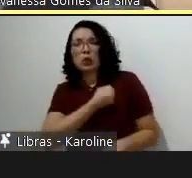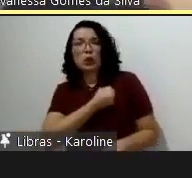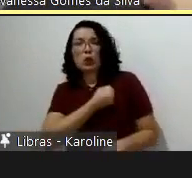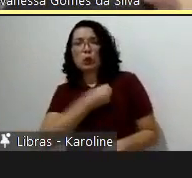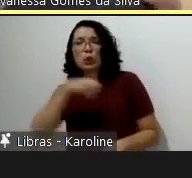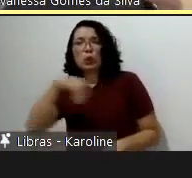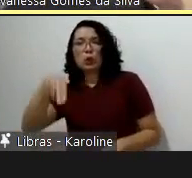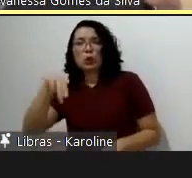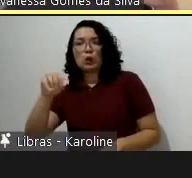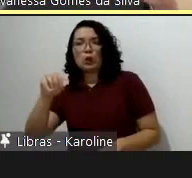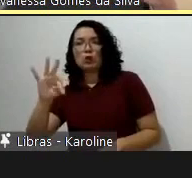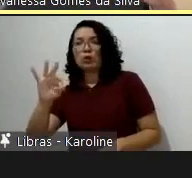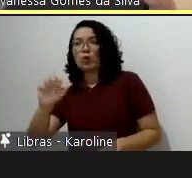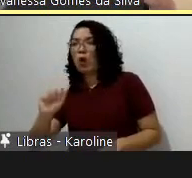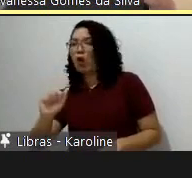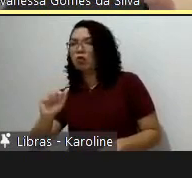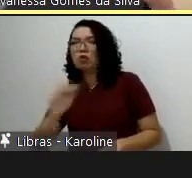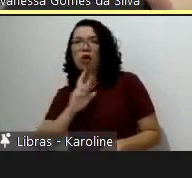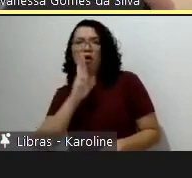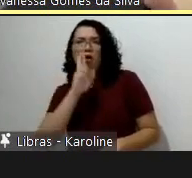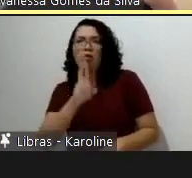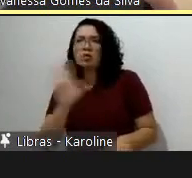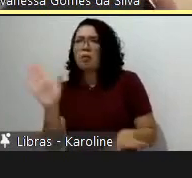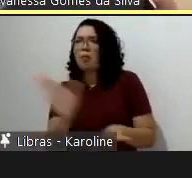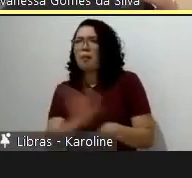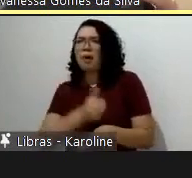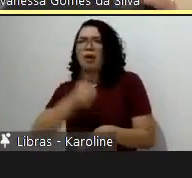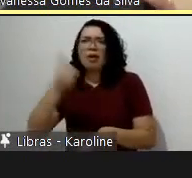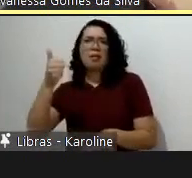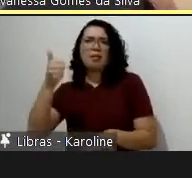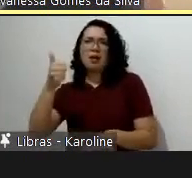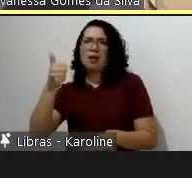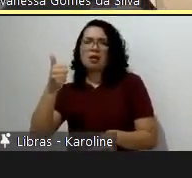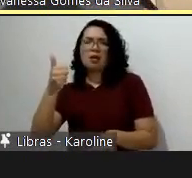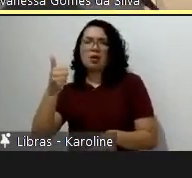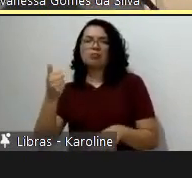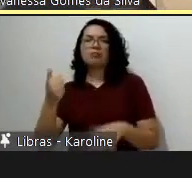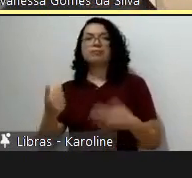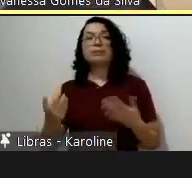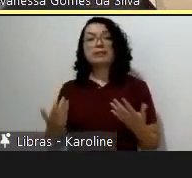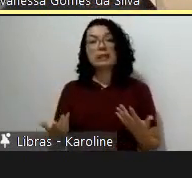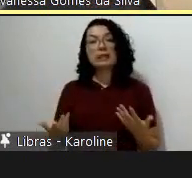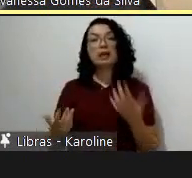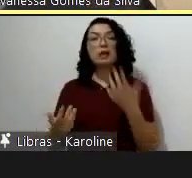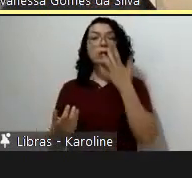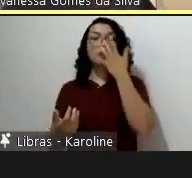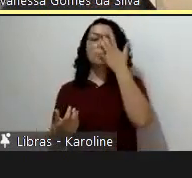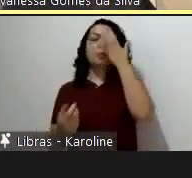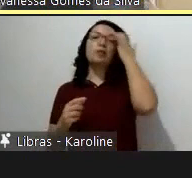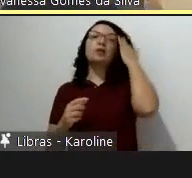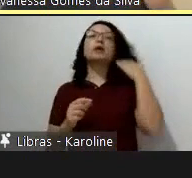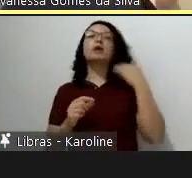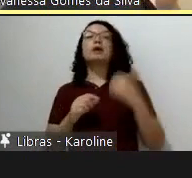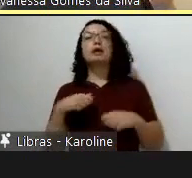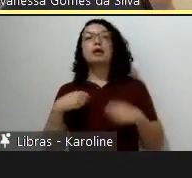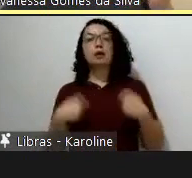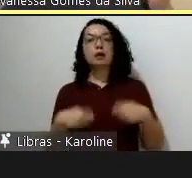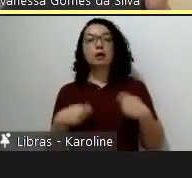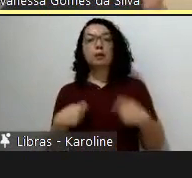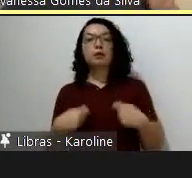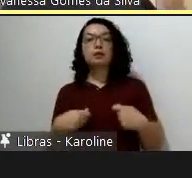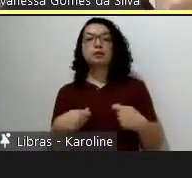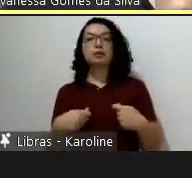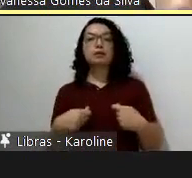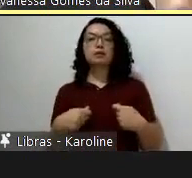e o projeto semestral começou a tratar de avaliação de projetos padrão de edificações simples, por exemplo,